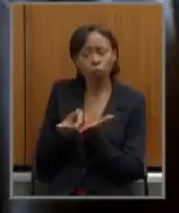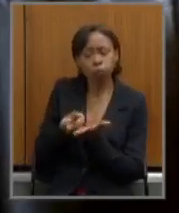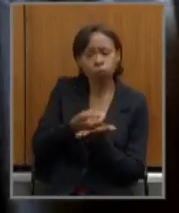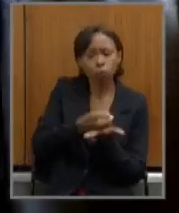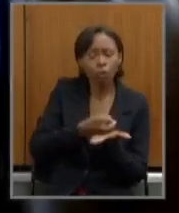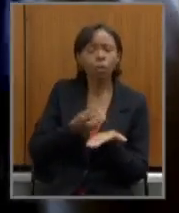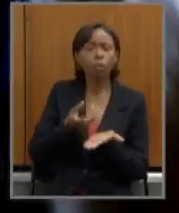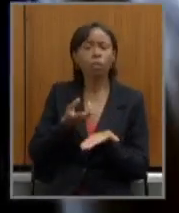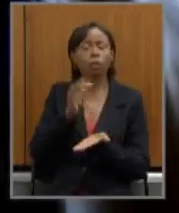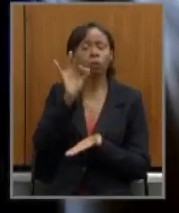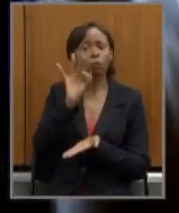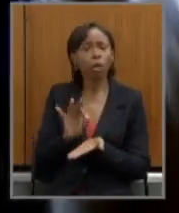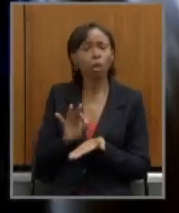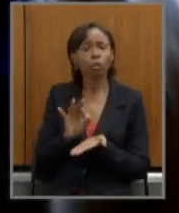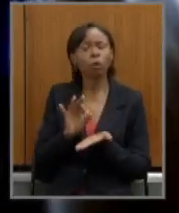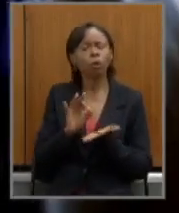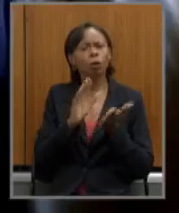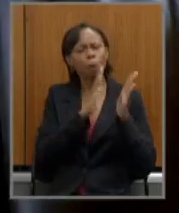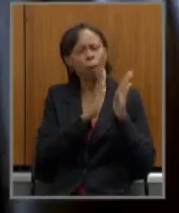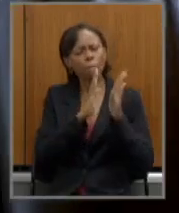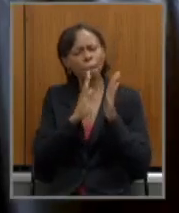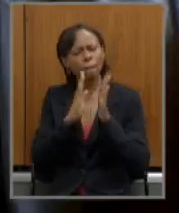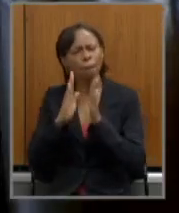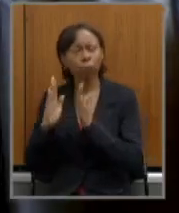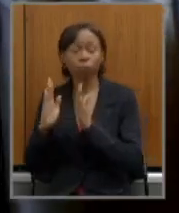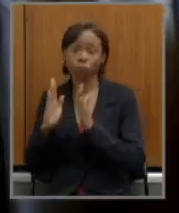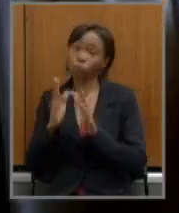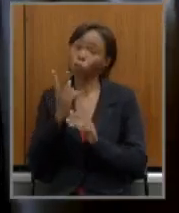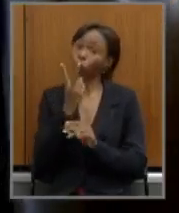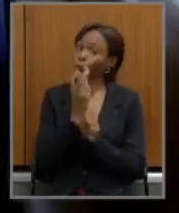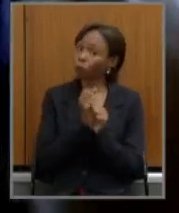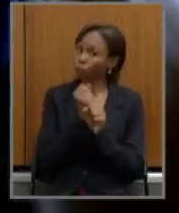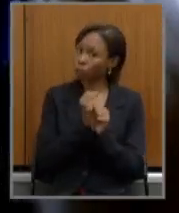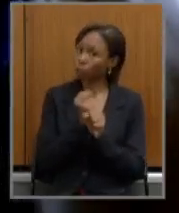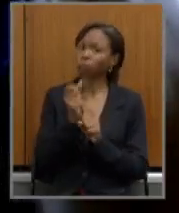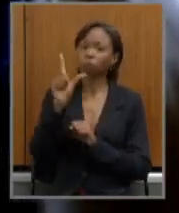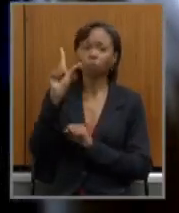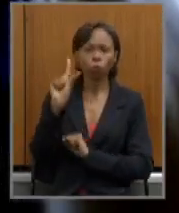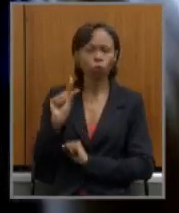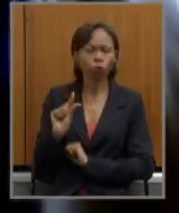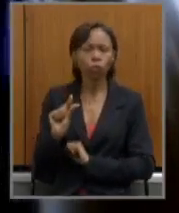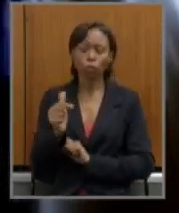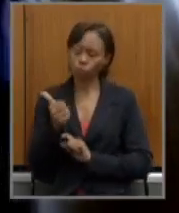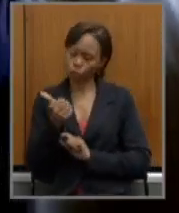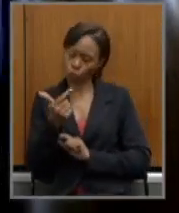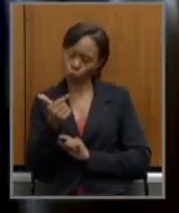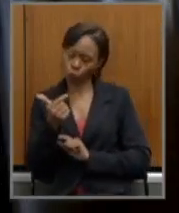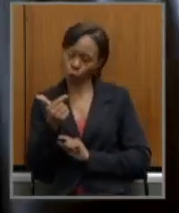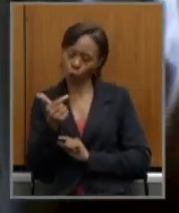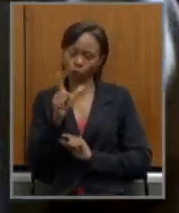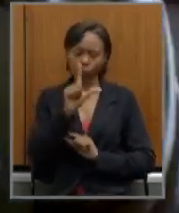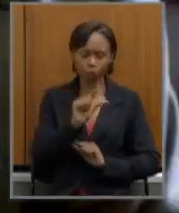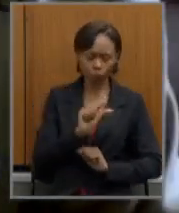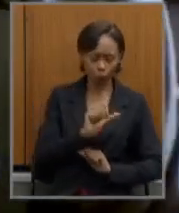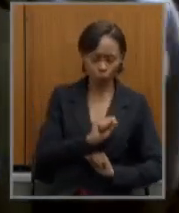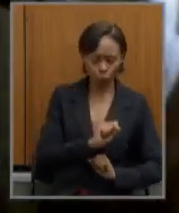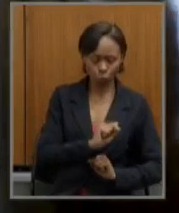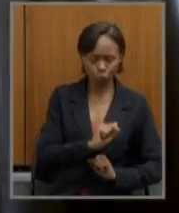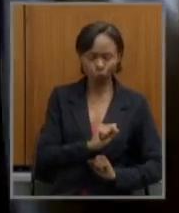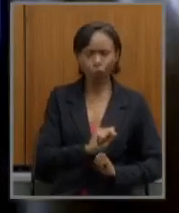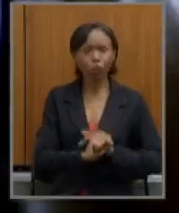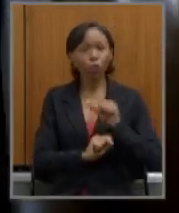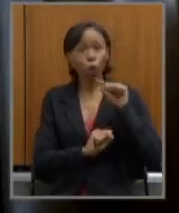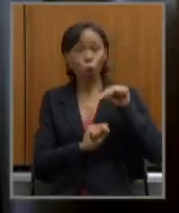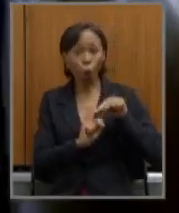em dois meses nós poderíamos em dois anos reduzir de 12 para 8 e de 8 para 4 com